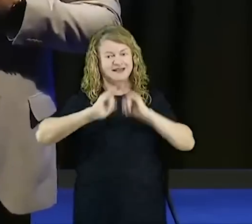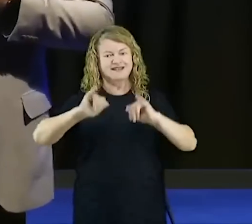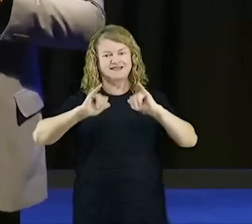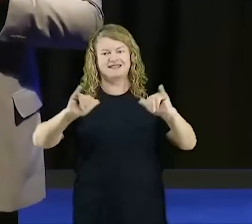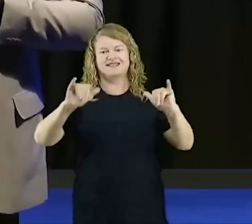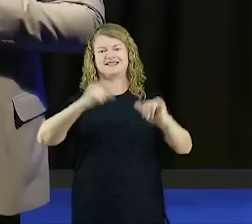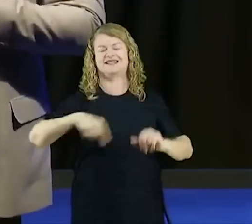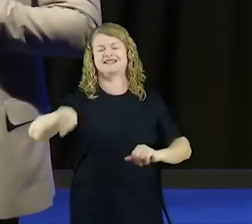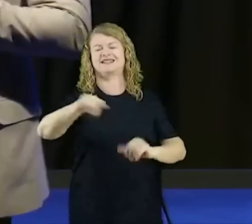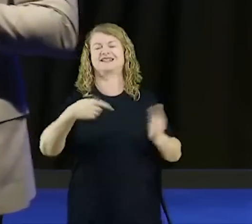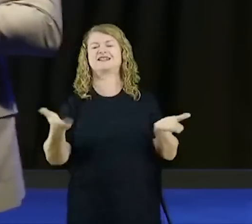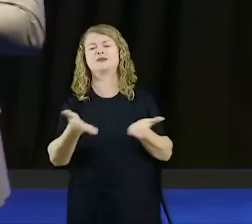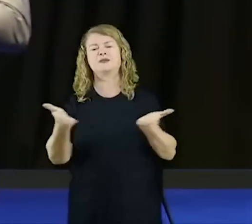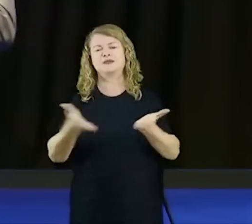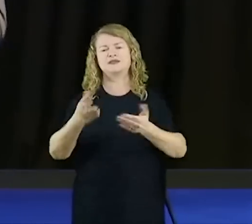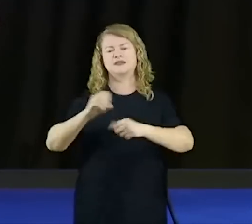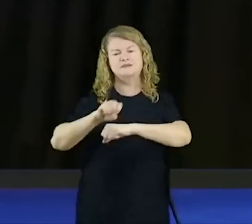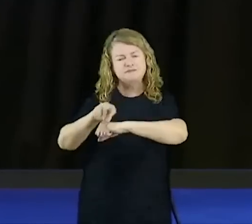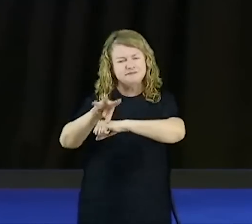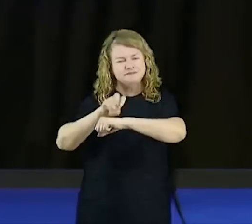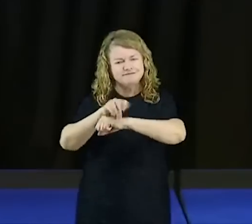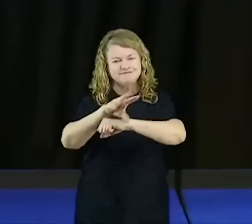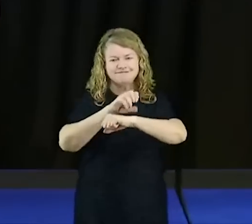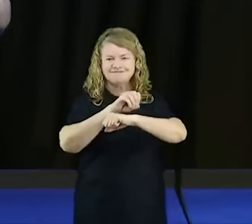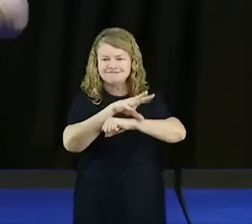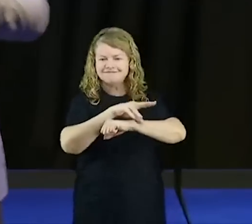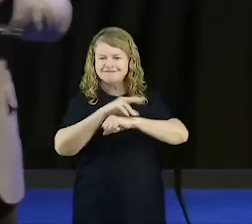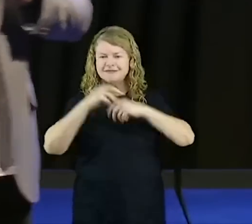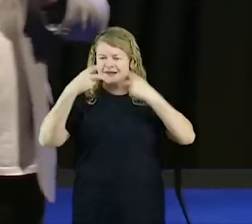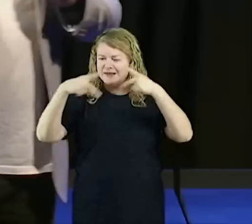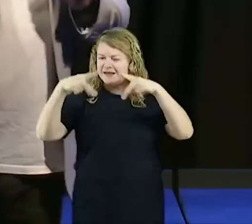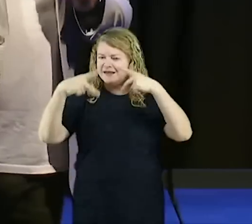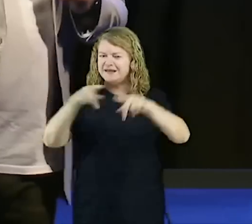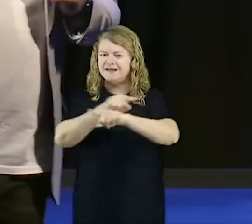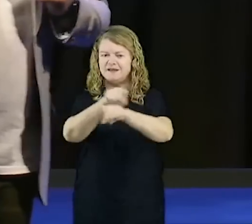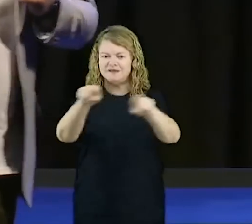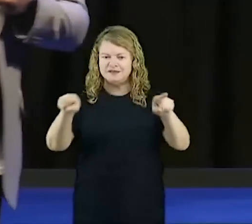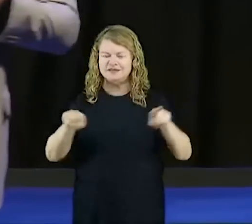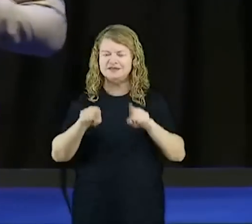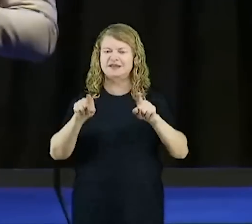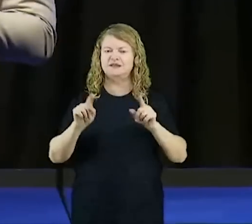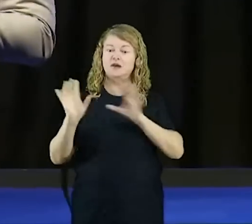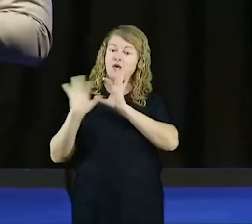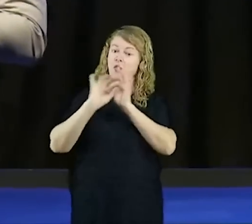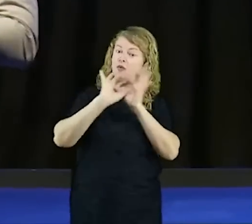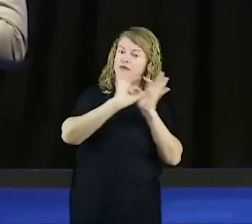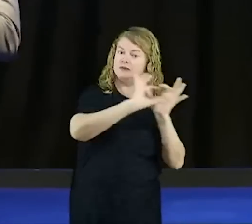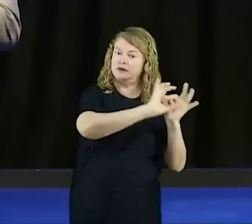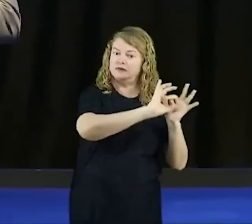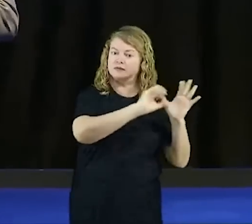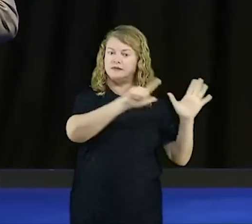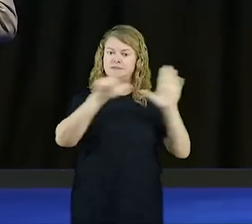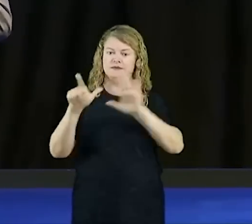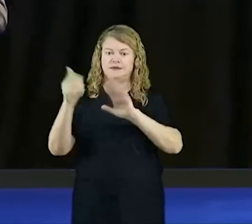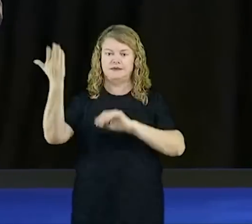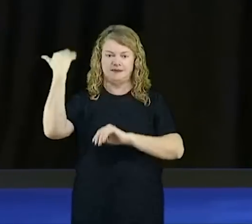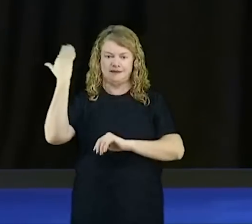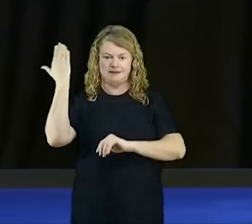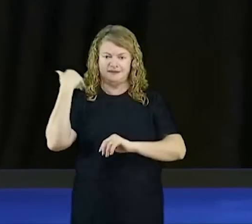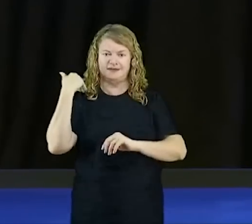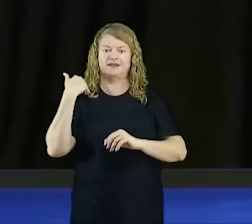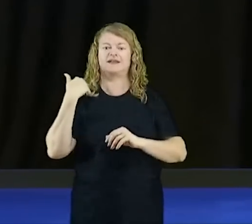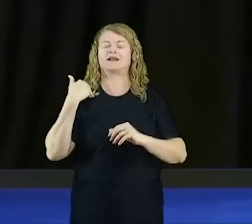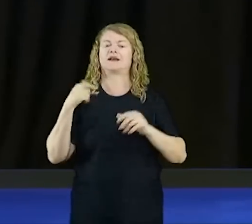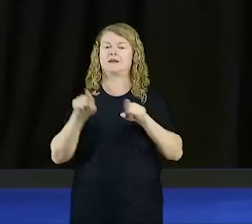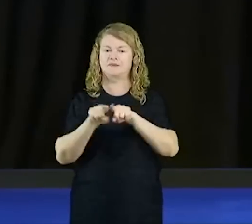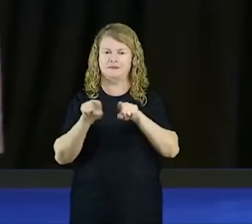Hoje eu quero ministrar e quero continuar ministrando dentro daquilo que nós ministramos na semana passada, então eu estou seguindo bem uma mesma